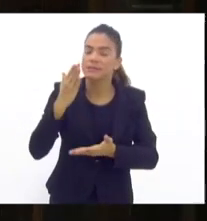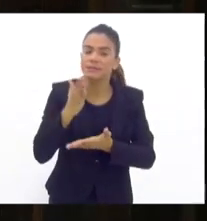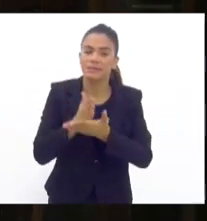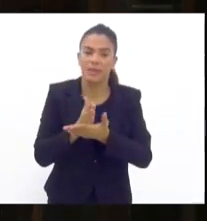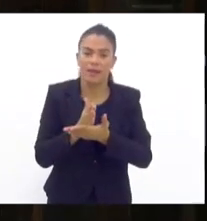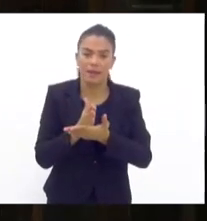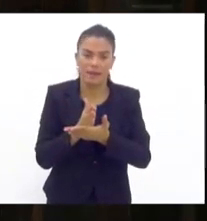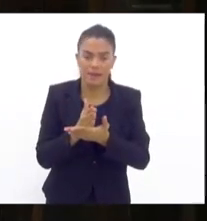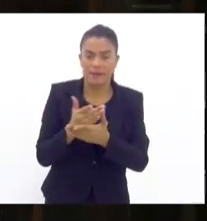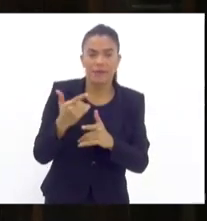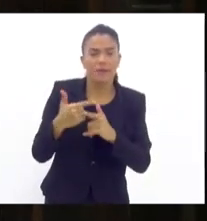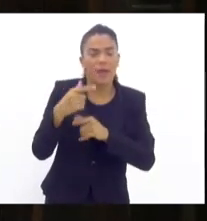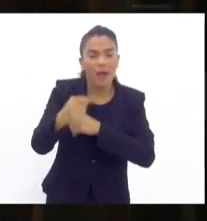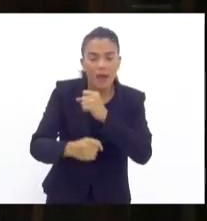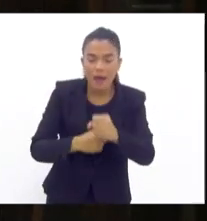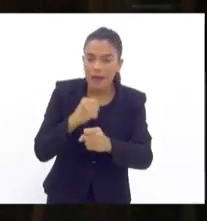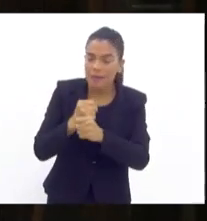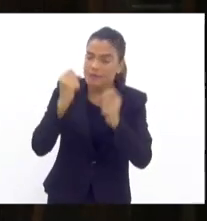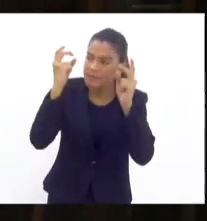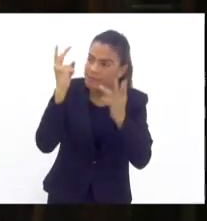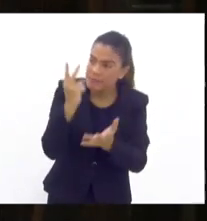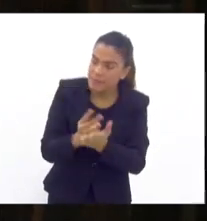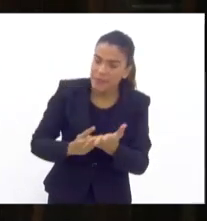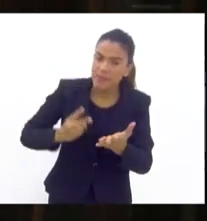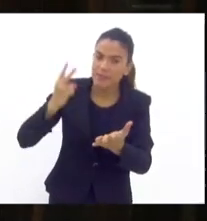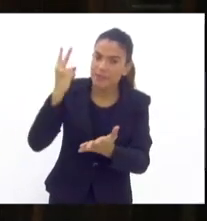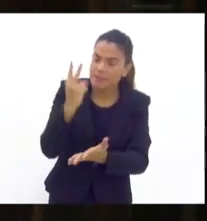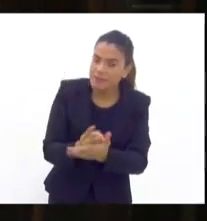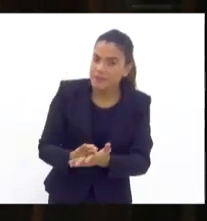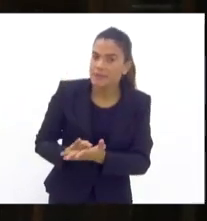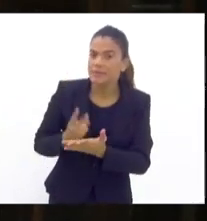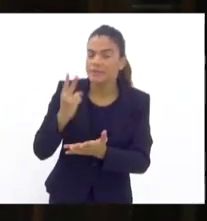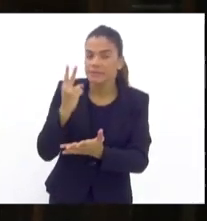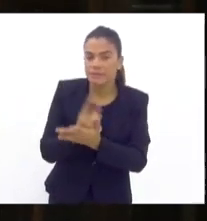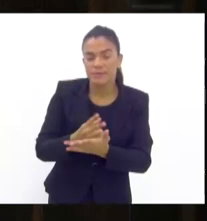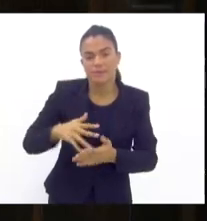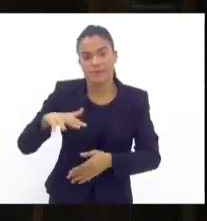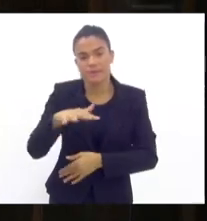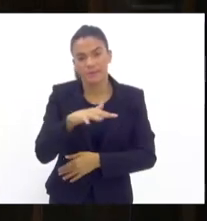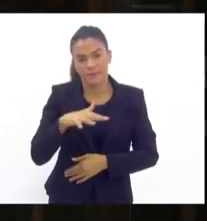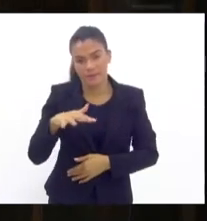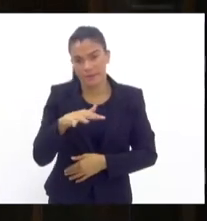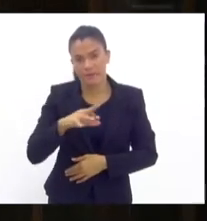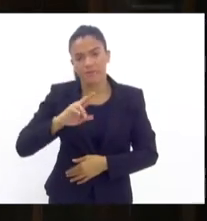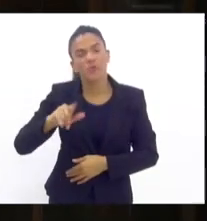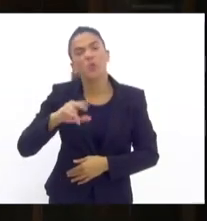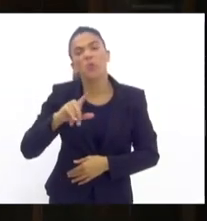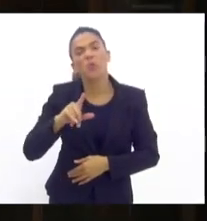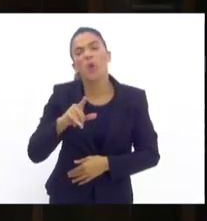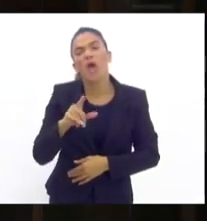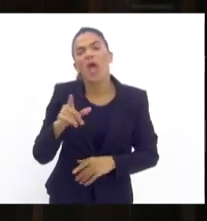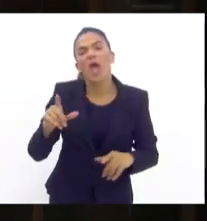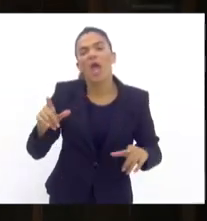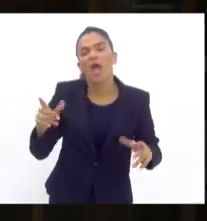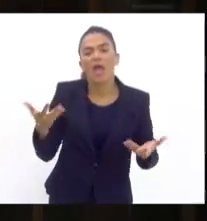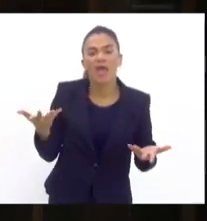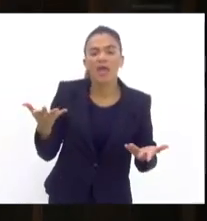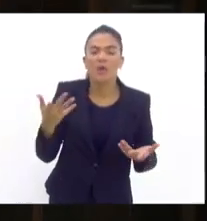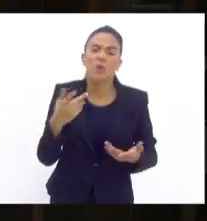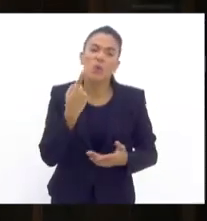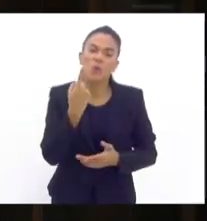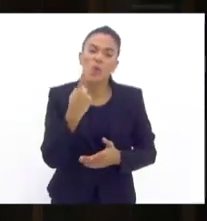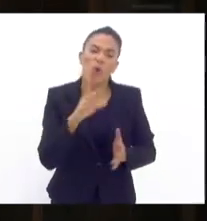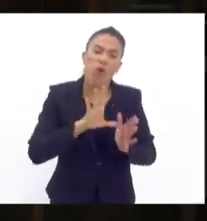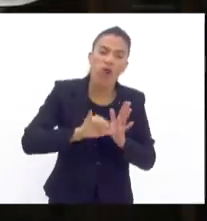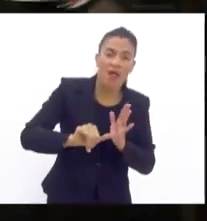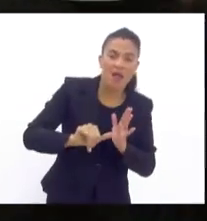Que todo ano se repete a mesma coisa, os mesmos casos. Não é diminuir, de repente, um delito